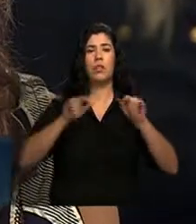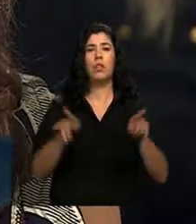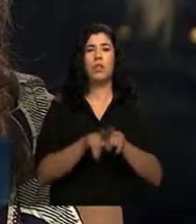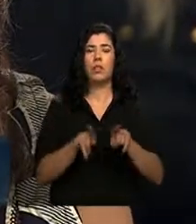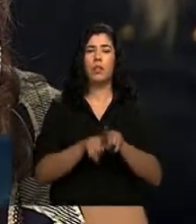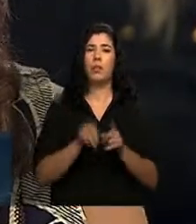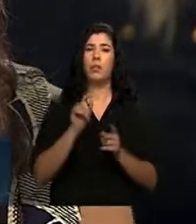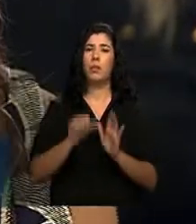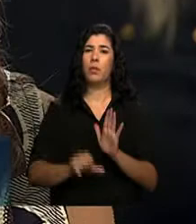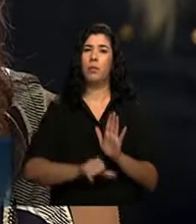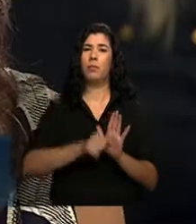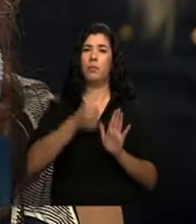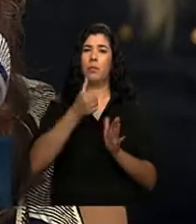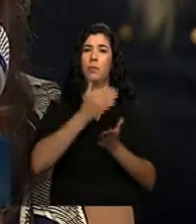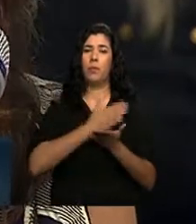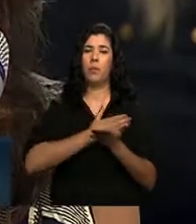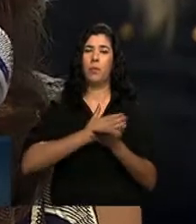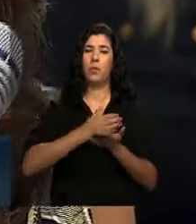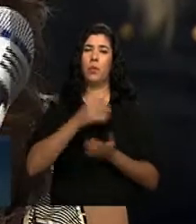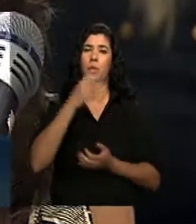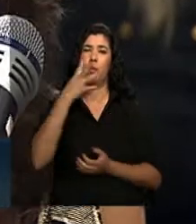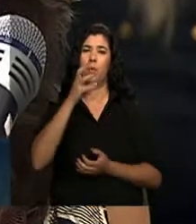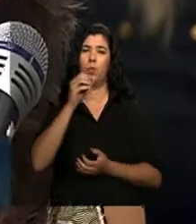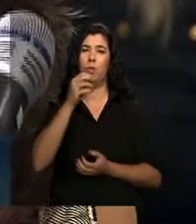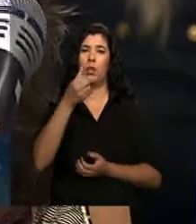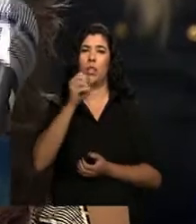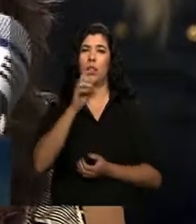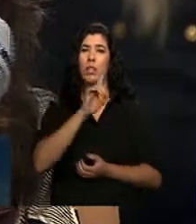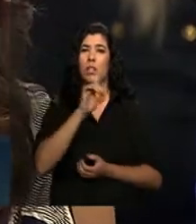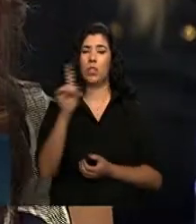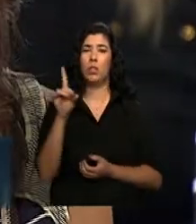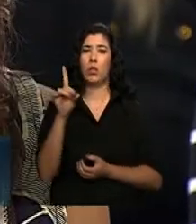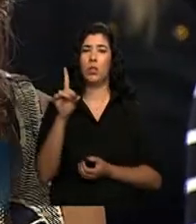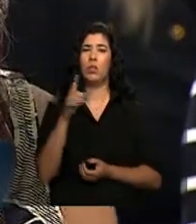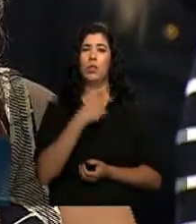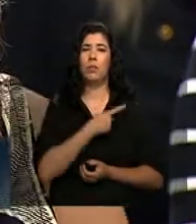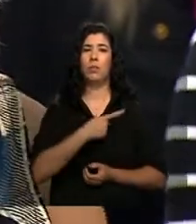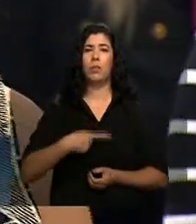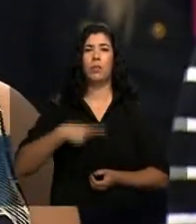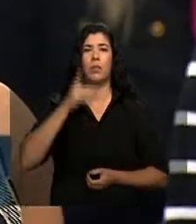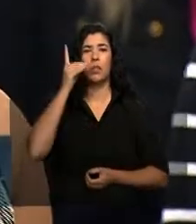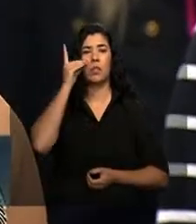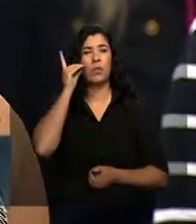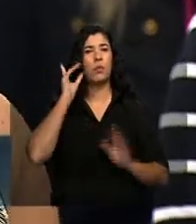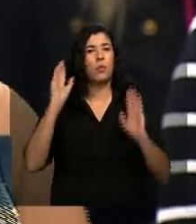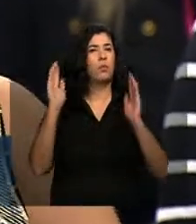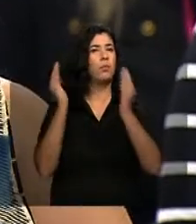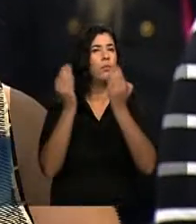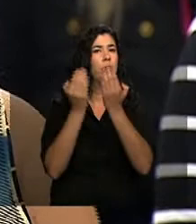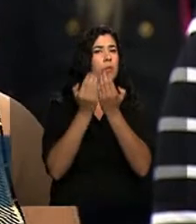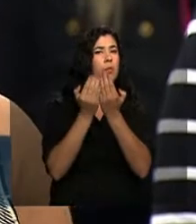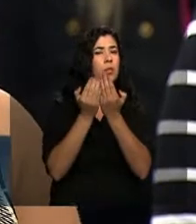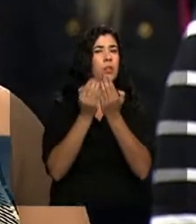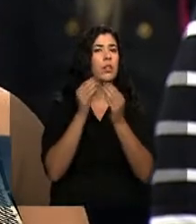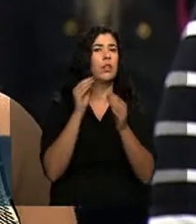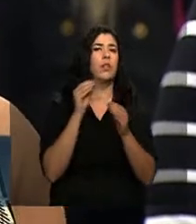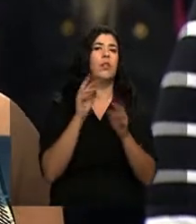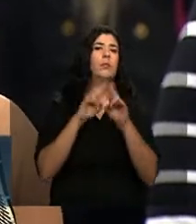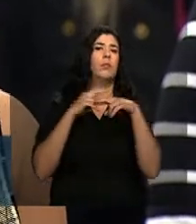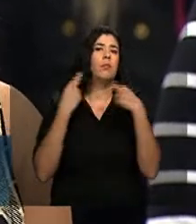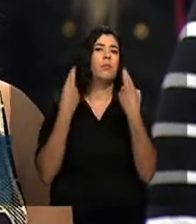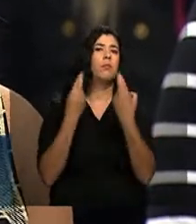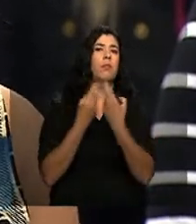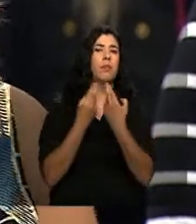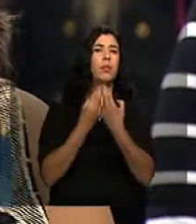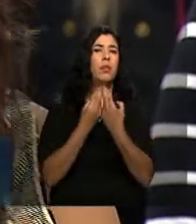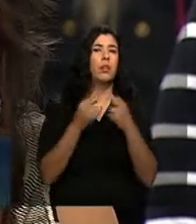nos primeiros 40, 60 dias, a presidente tinha adotado uma postura mais fechada, mais limitada a reuniões de gabinetes e